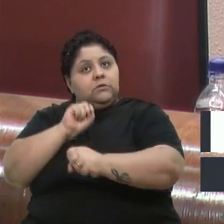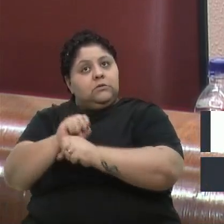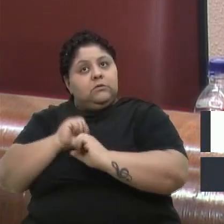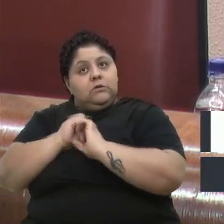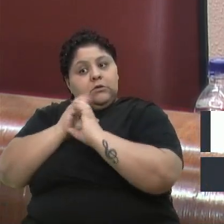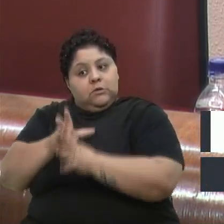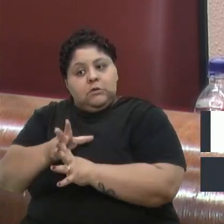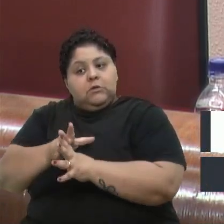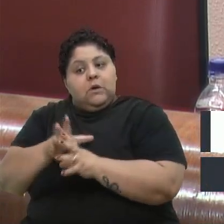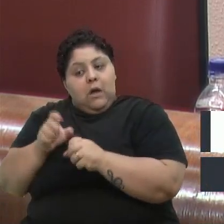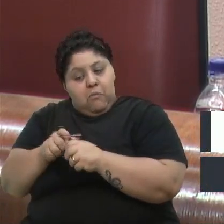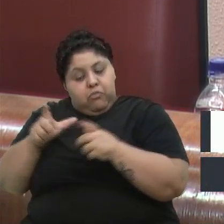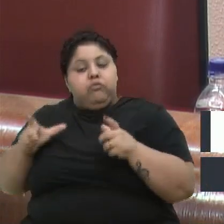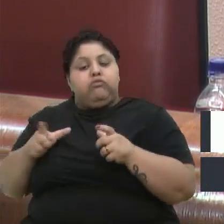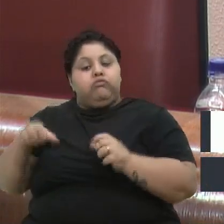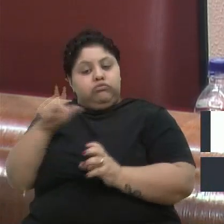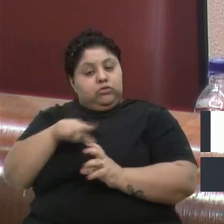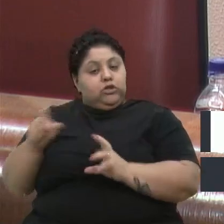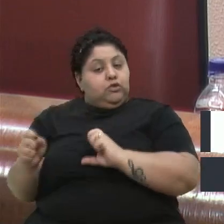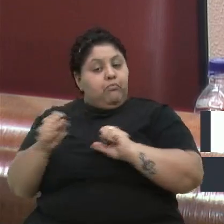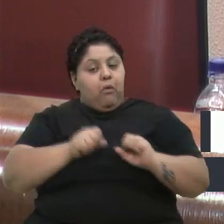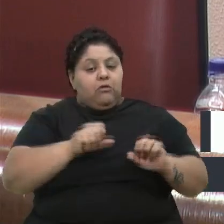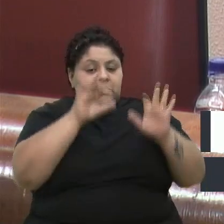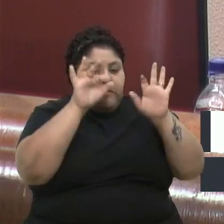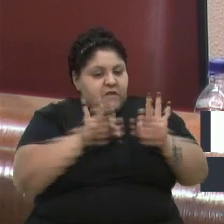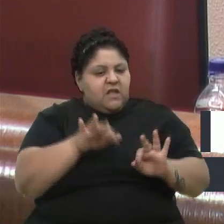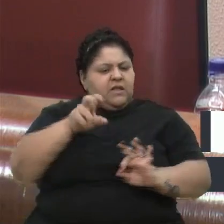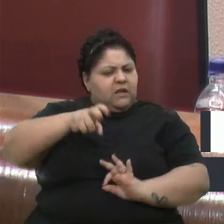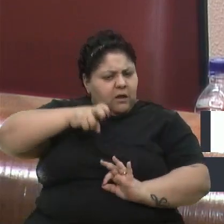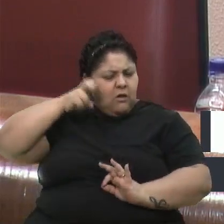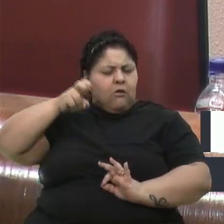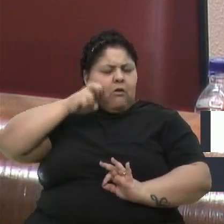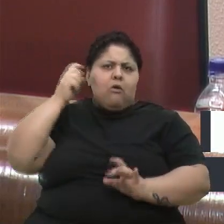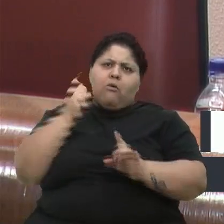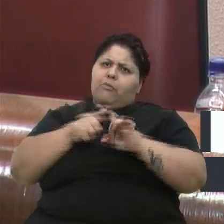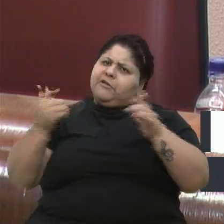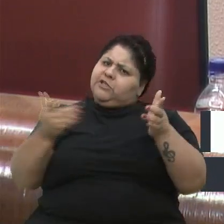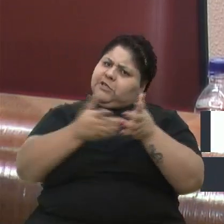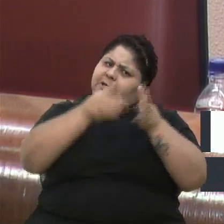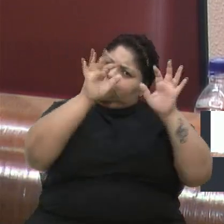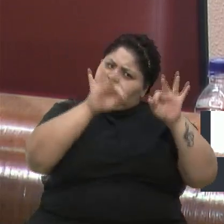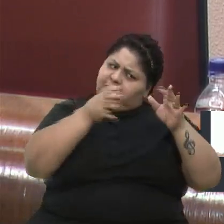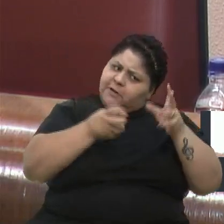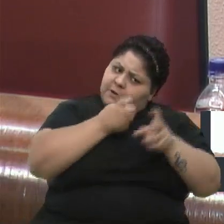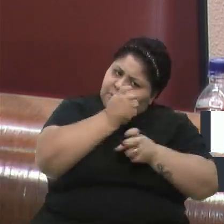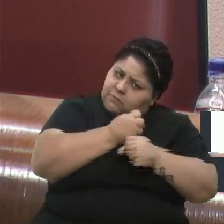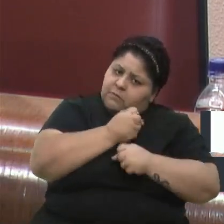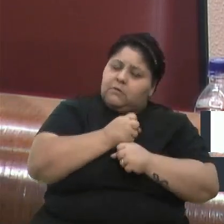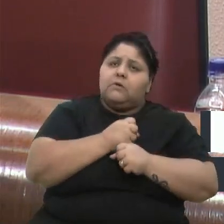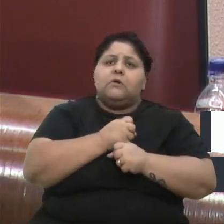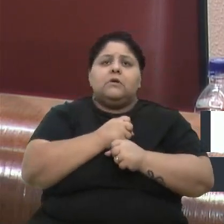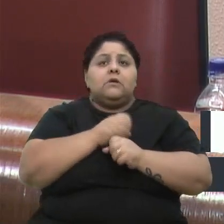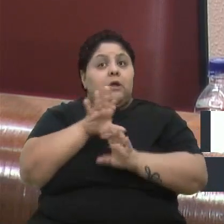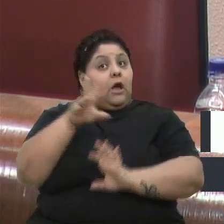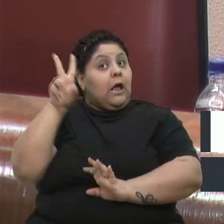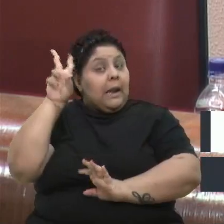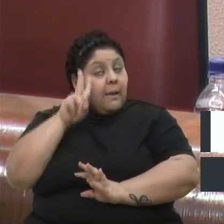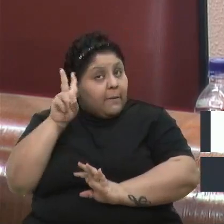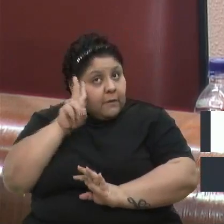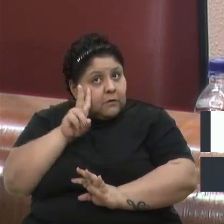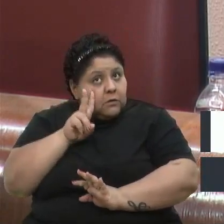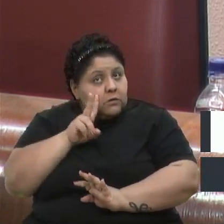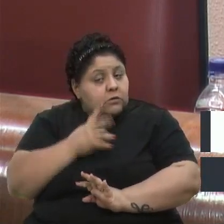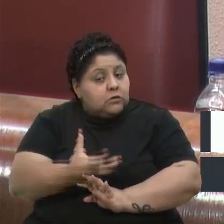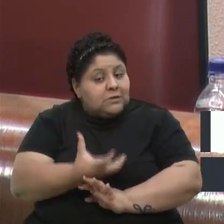intensifiquem e a gente possa acabar com essa vergonha aí, porque está chegando o final do ano, vereador Lucas. E vamos lembrar que no